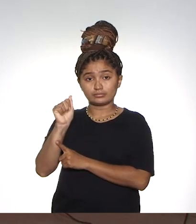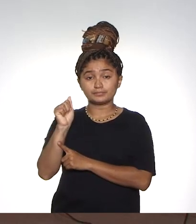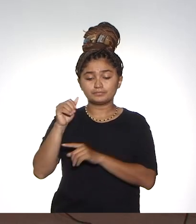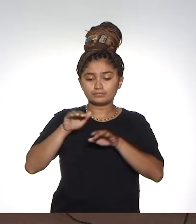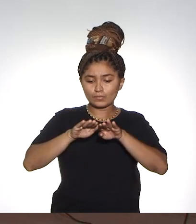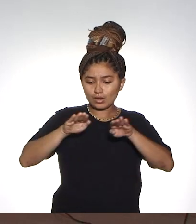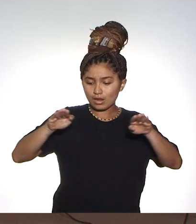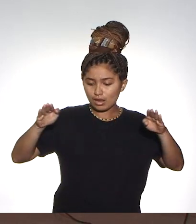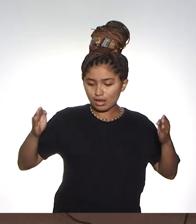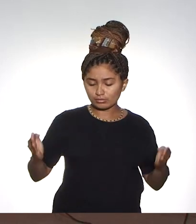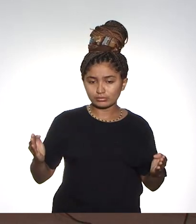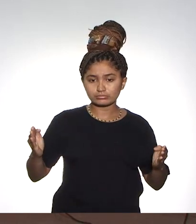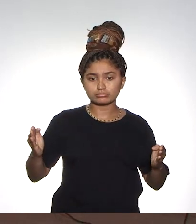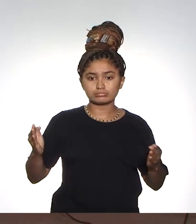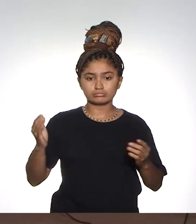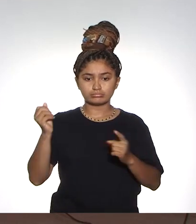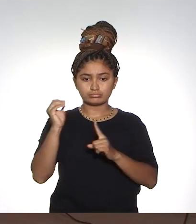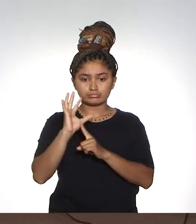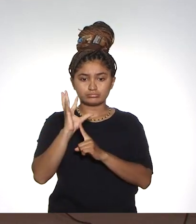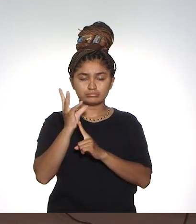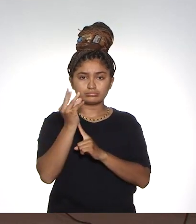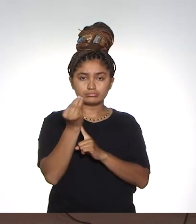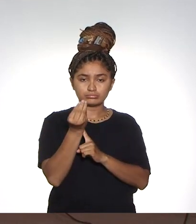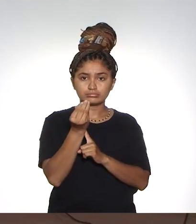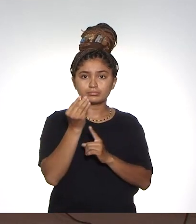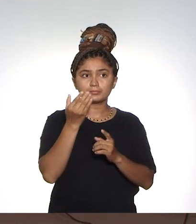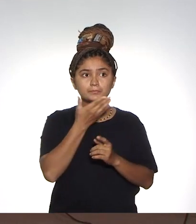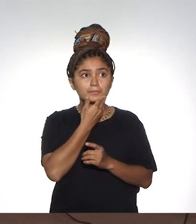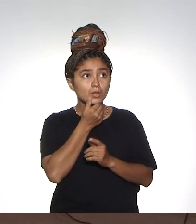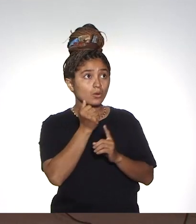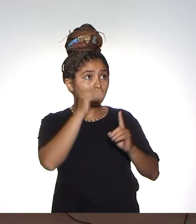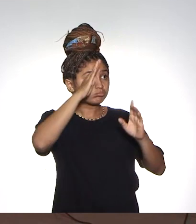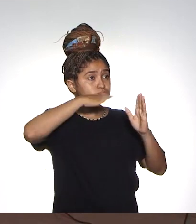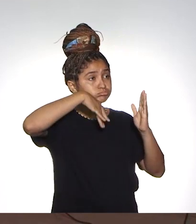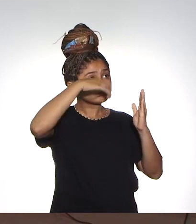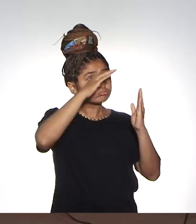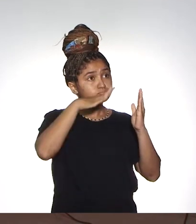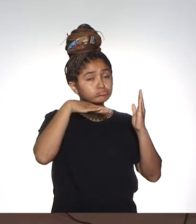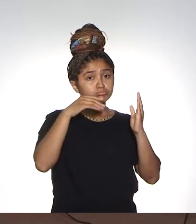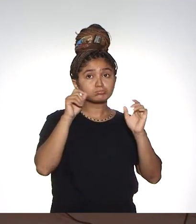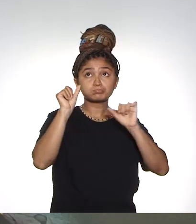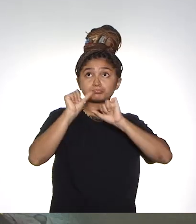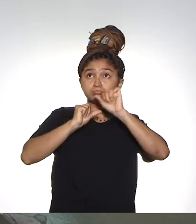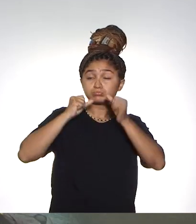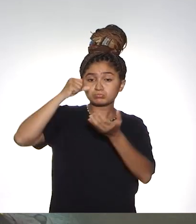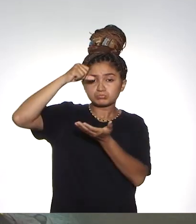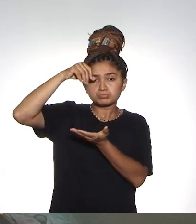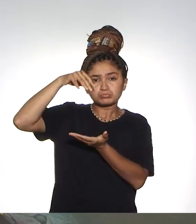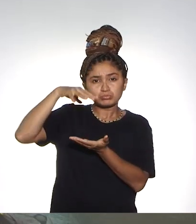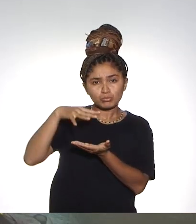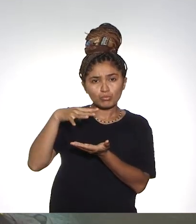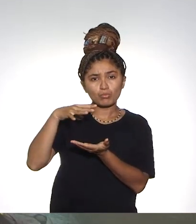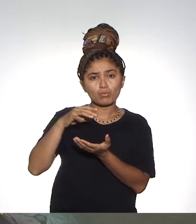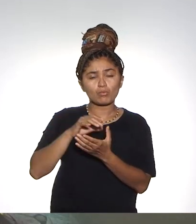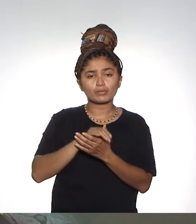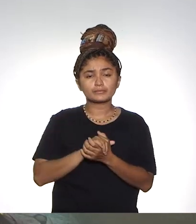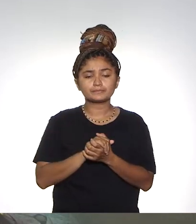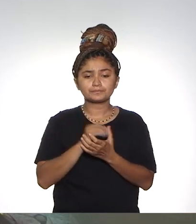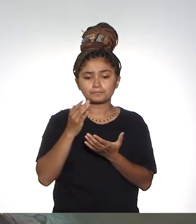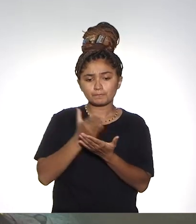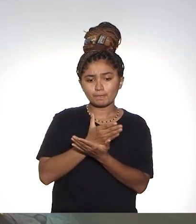adequando bancadas das artes visuais, melhorando a pintura, trocando toda a iluminação para LED.